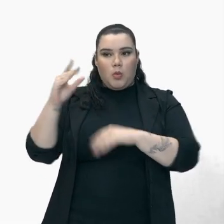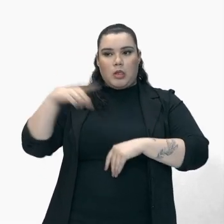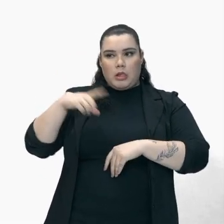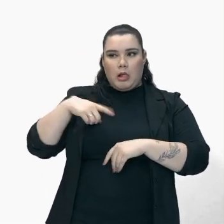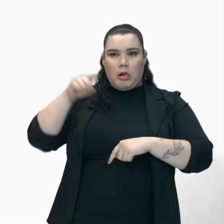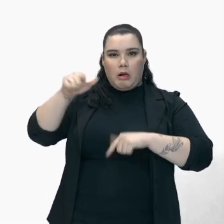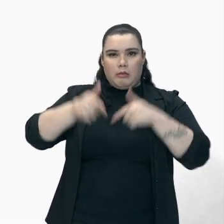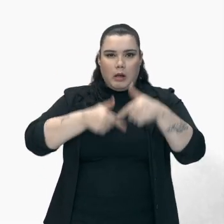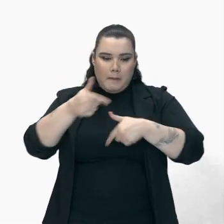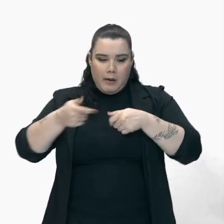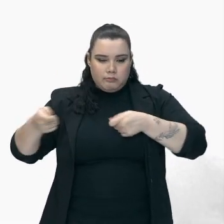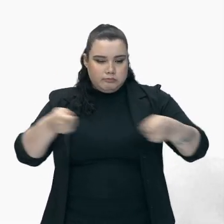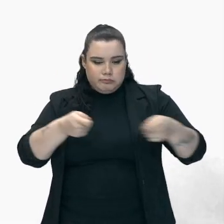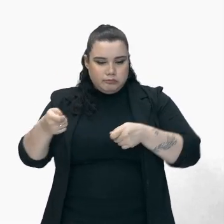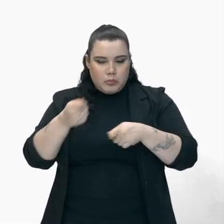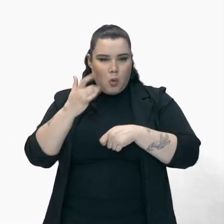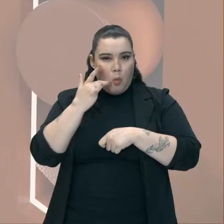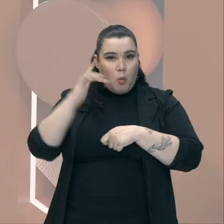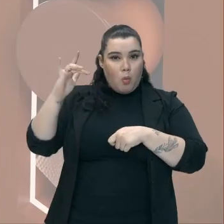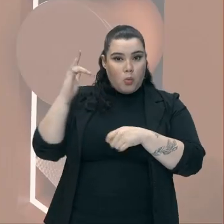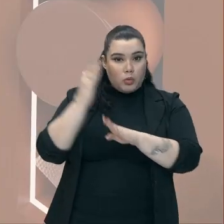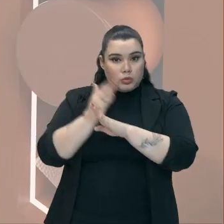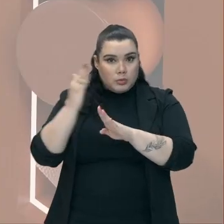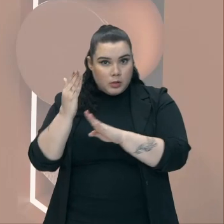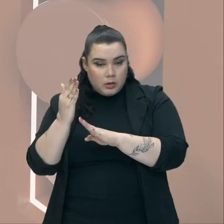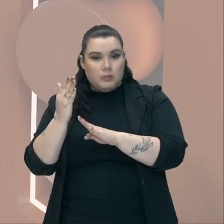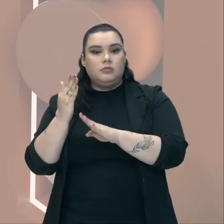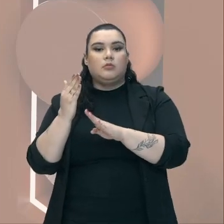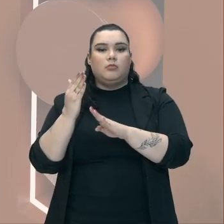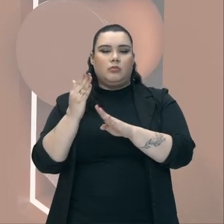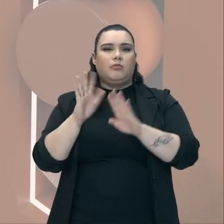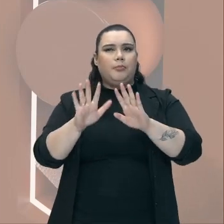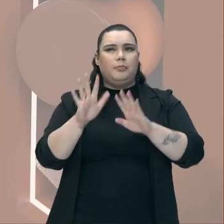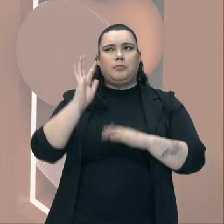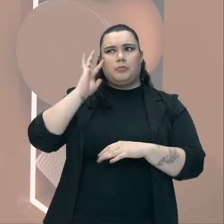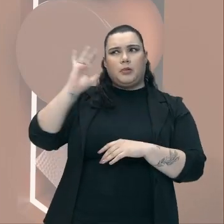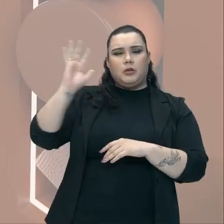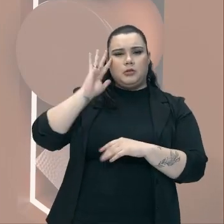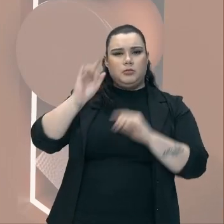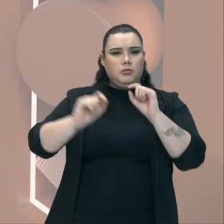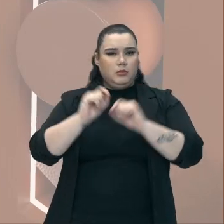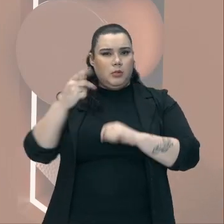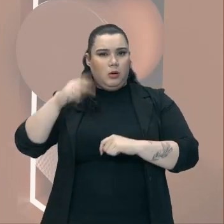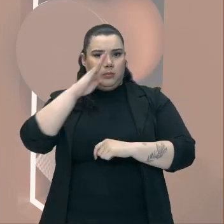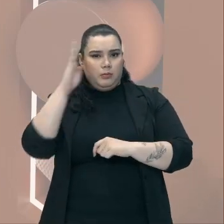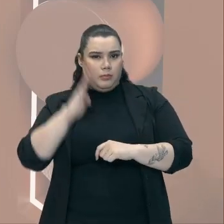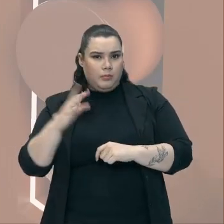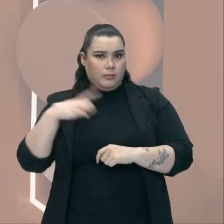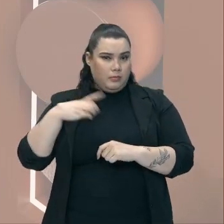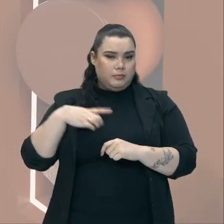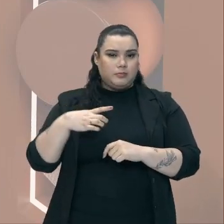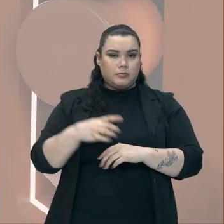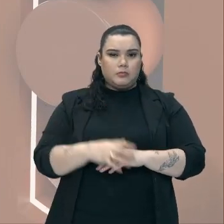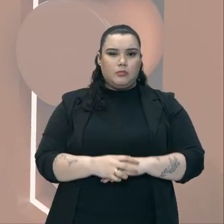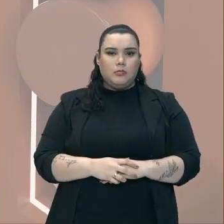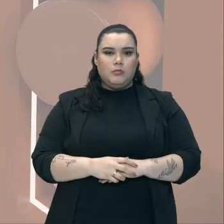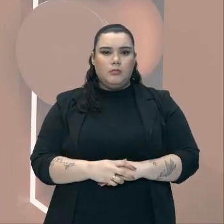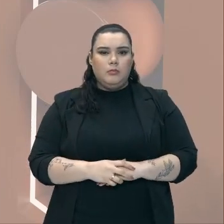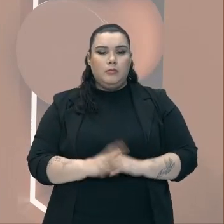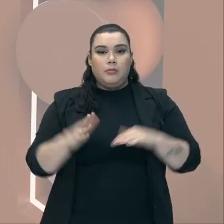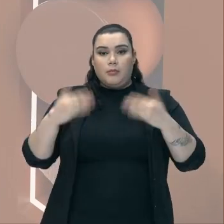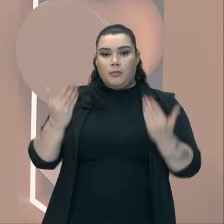então Imaginar Esse momento Histórico Onde o Brasil Passava Quando se encontrou